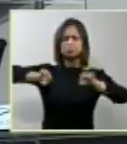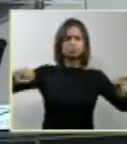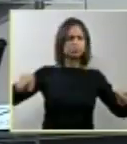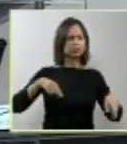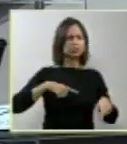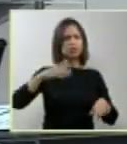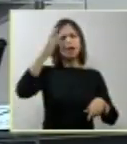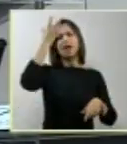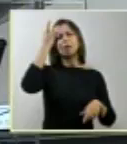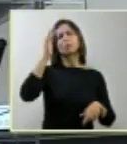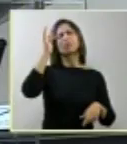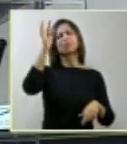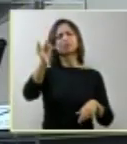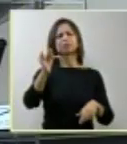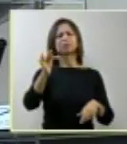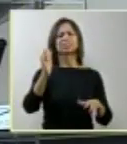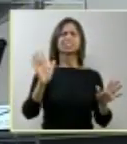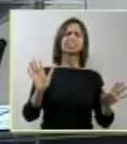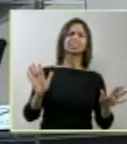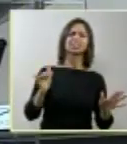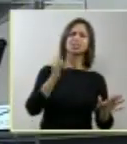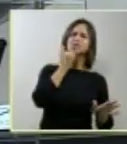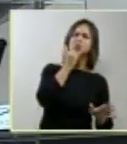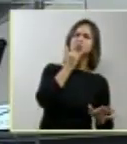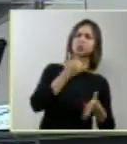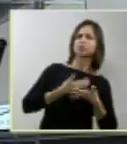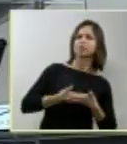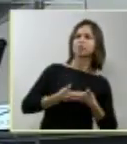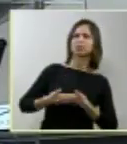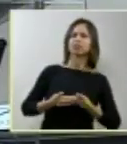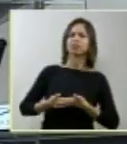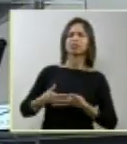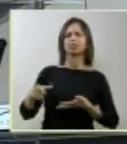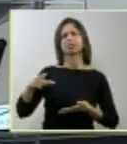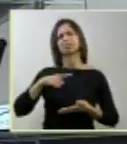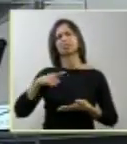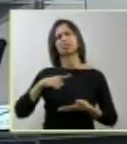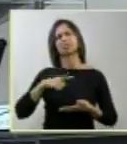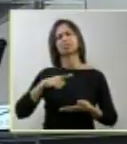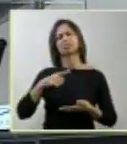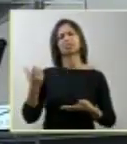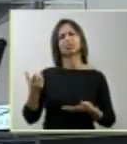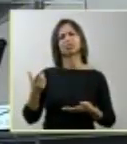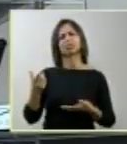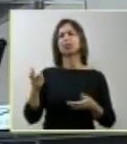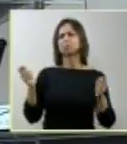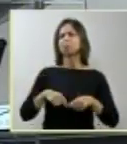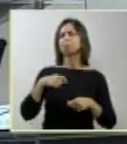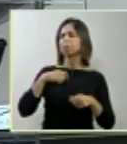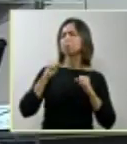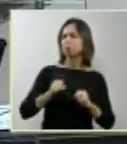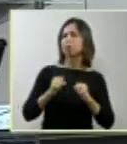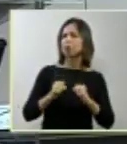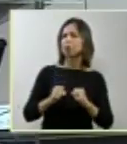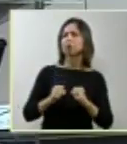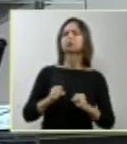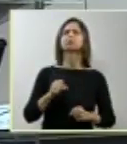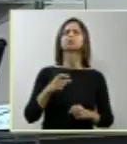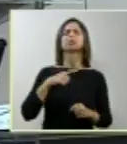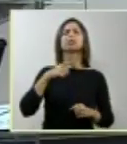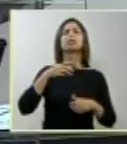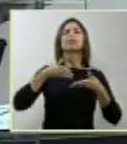acharmos, não, aquela criança vai nascer possivelmente com síndrome de Down, elimina-se. Vamos